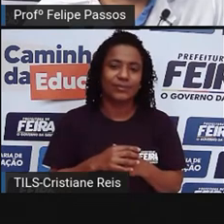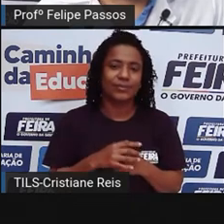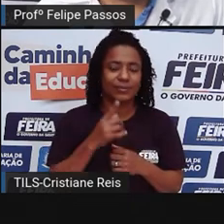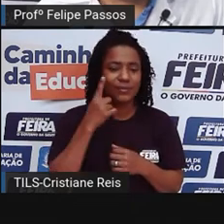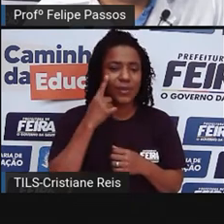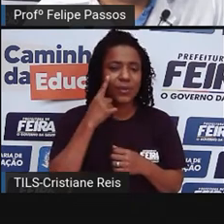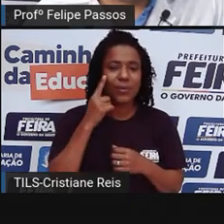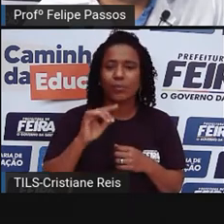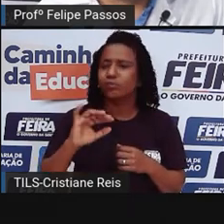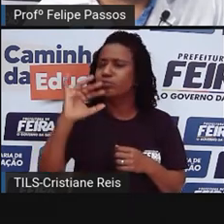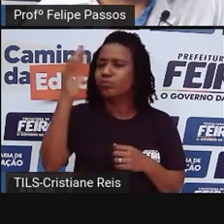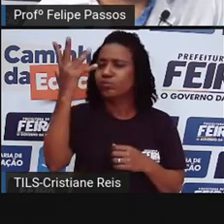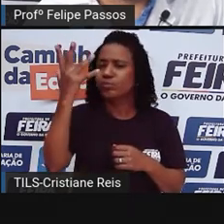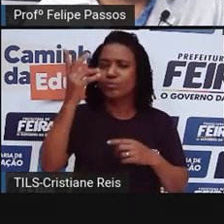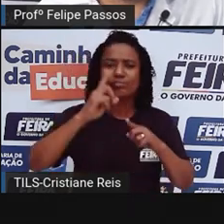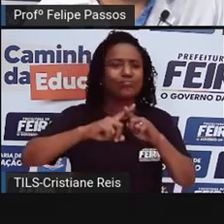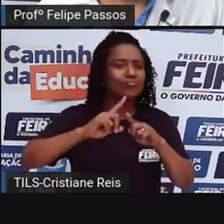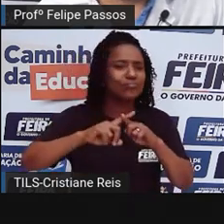essas causas.